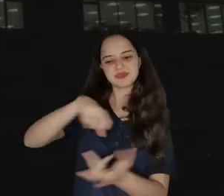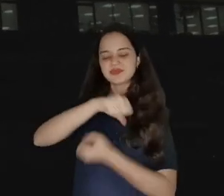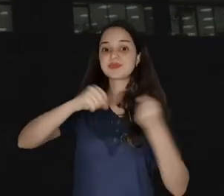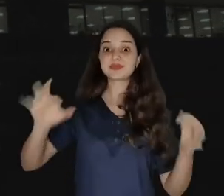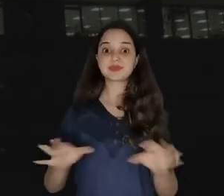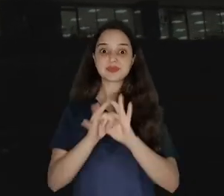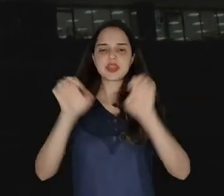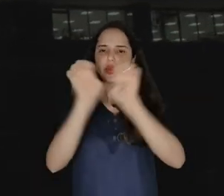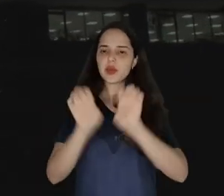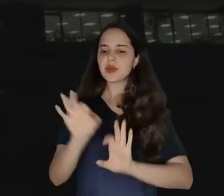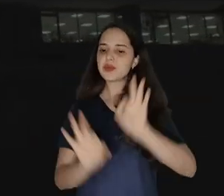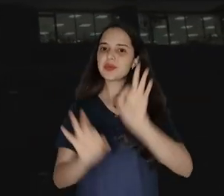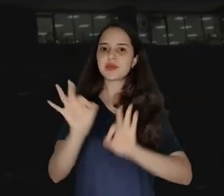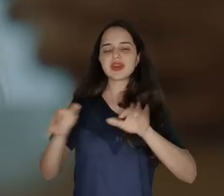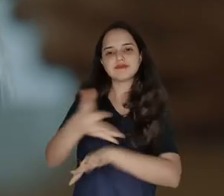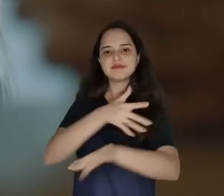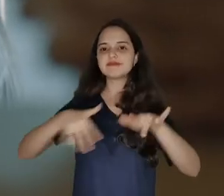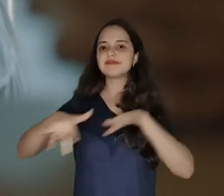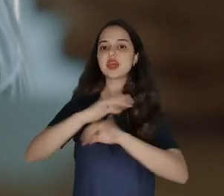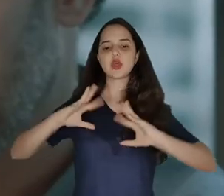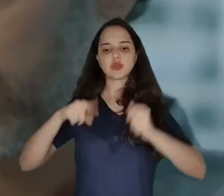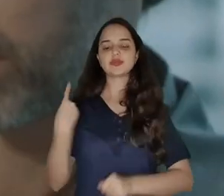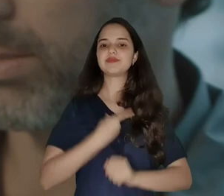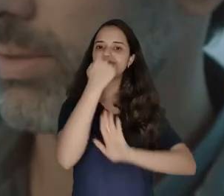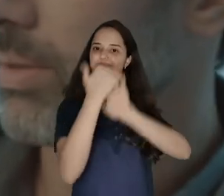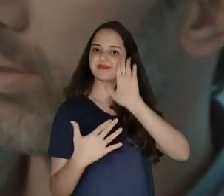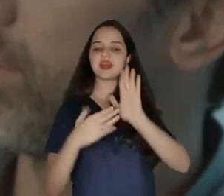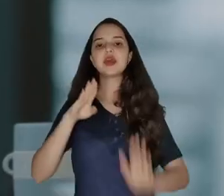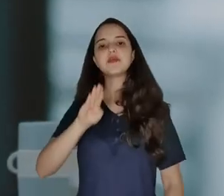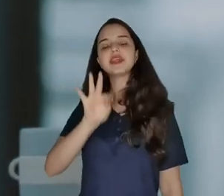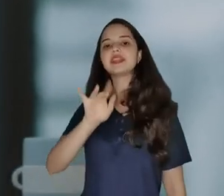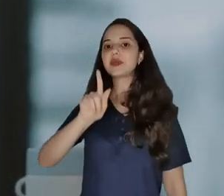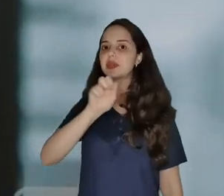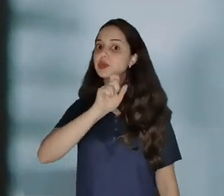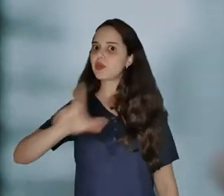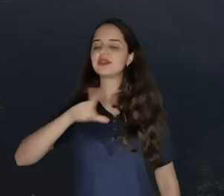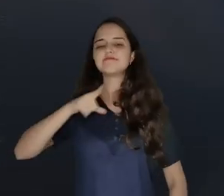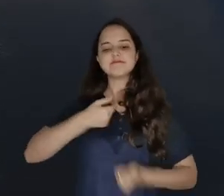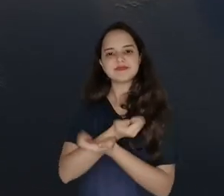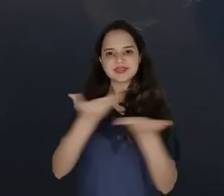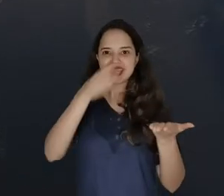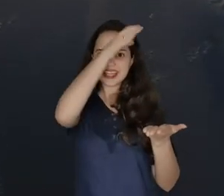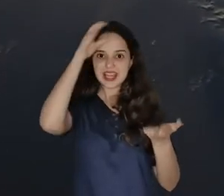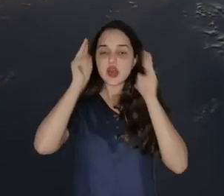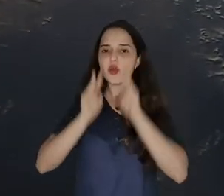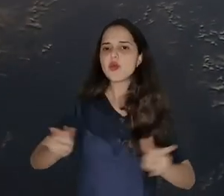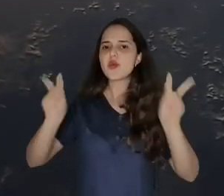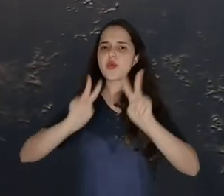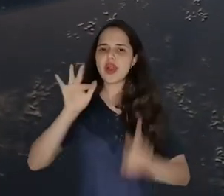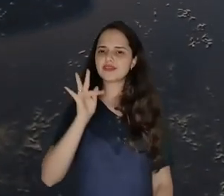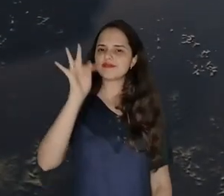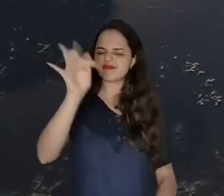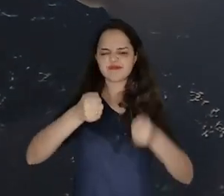sustentabilidade de forma estruturada e transversal em todas as nossas atividades, que o BTG Pactual oferece aos seus clientes uma